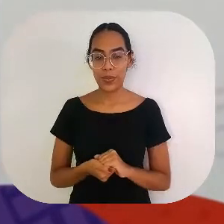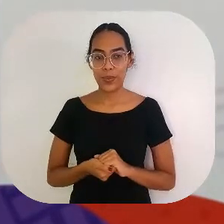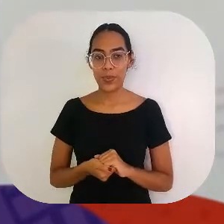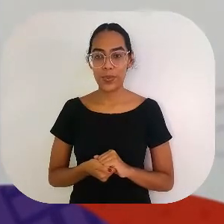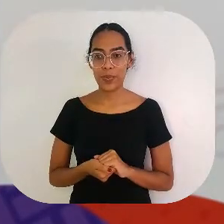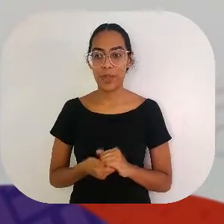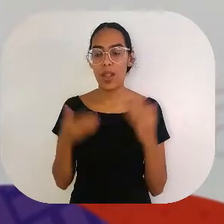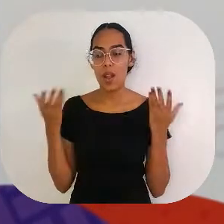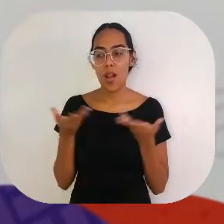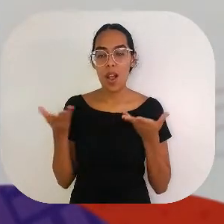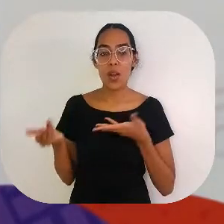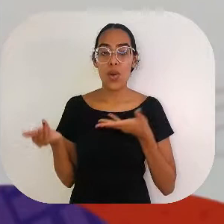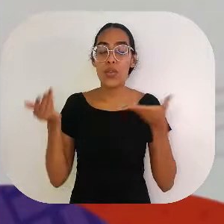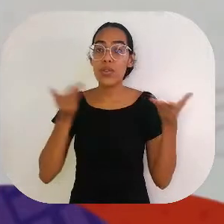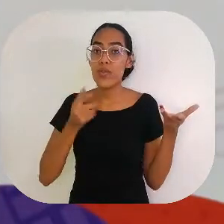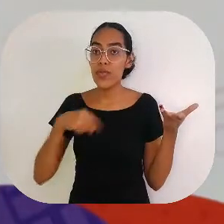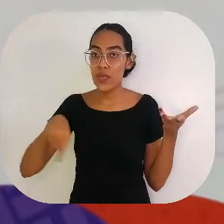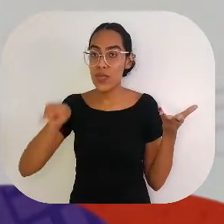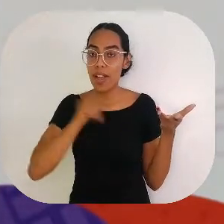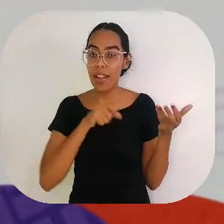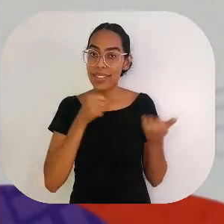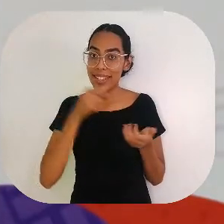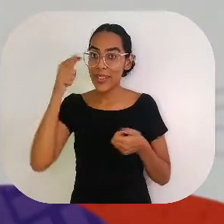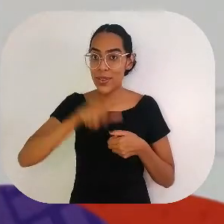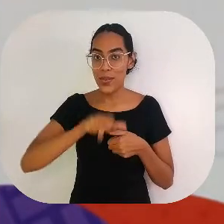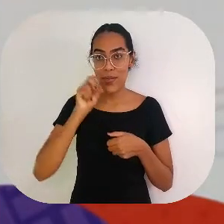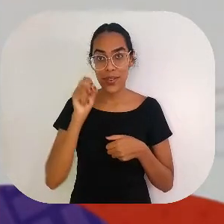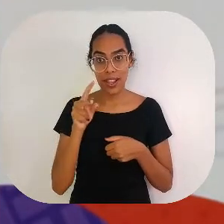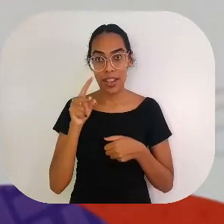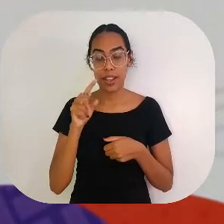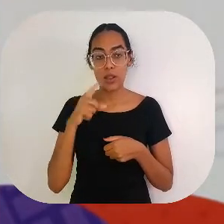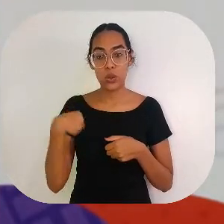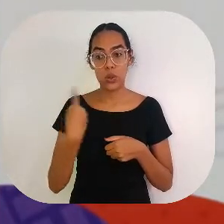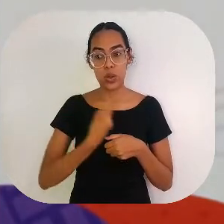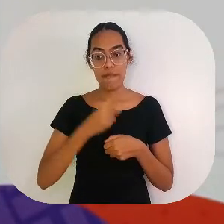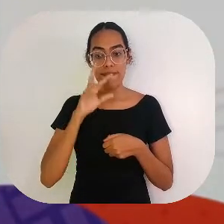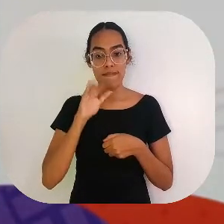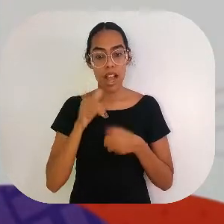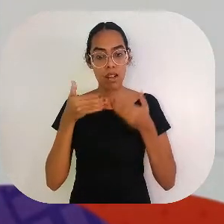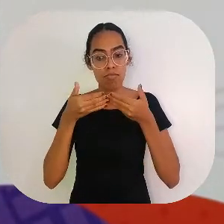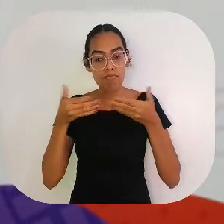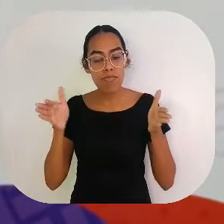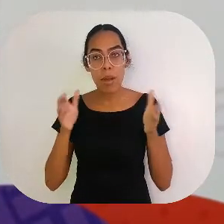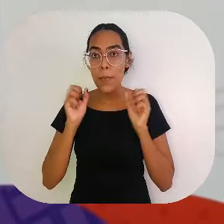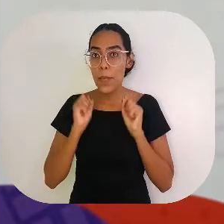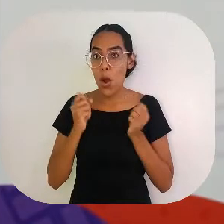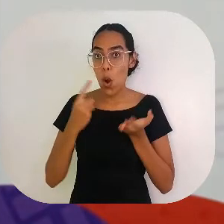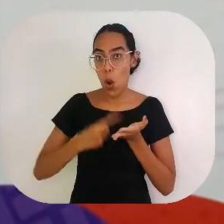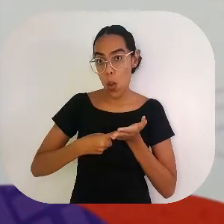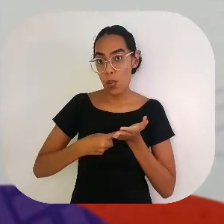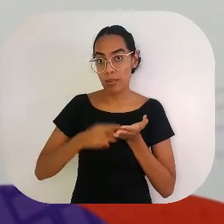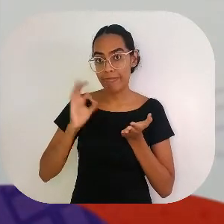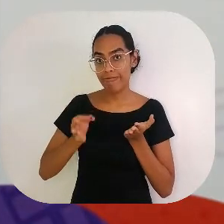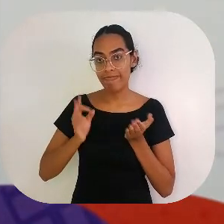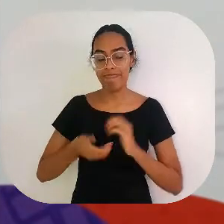Então, eu quero convidar vocês a cantar comigo novamente essa canção. Para a gente abrir a nossa roda de histórias. Pode